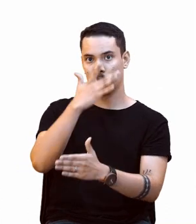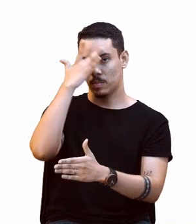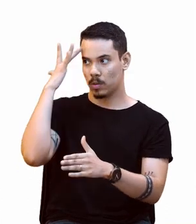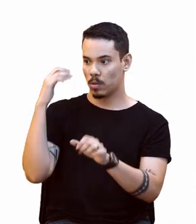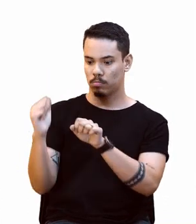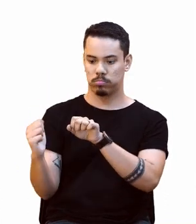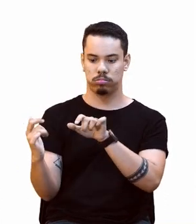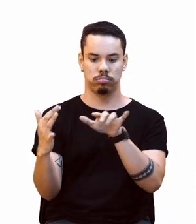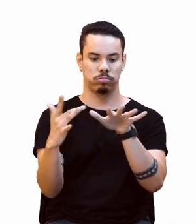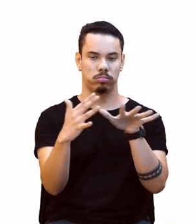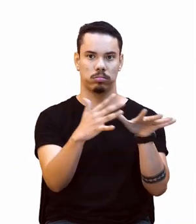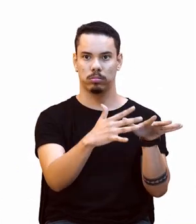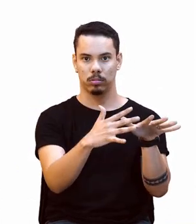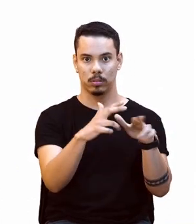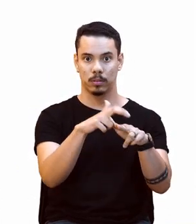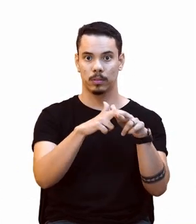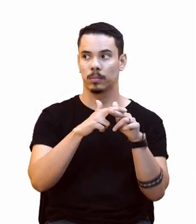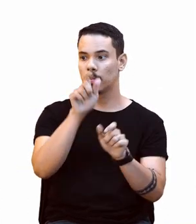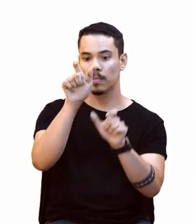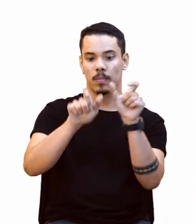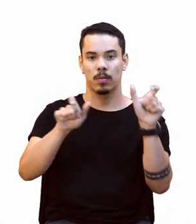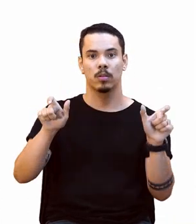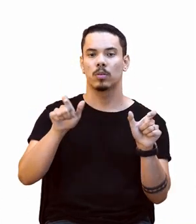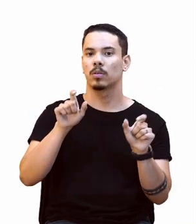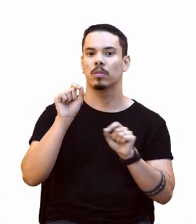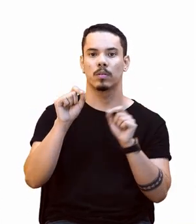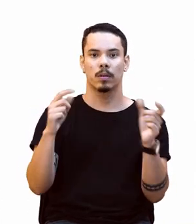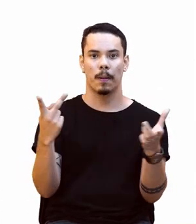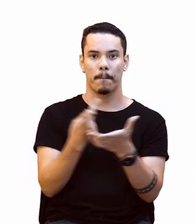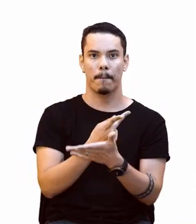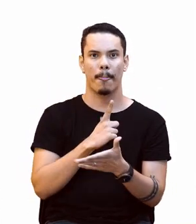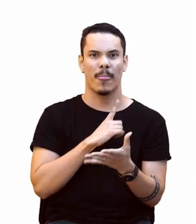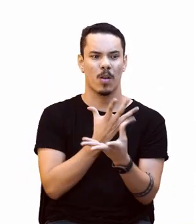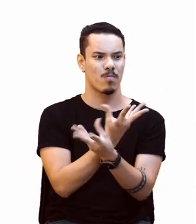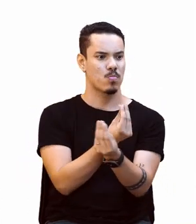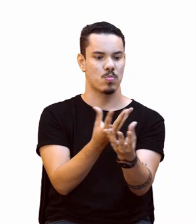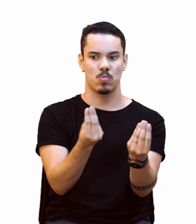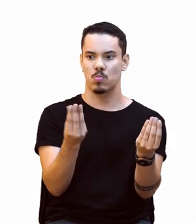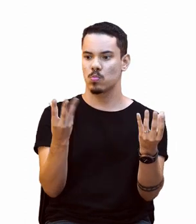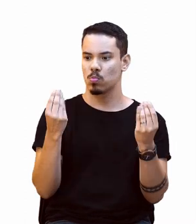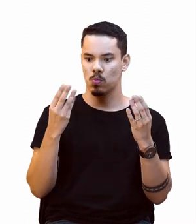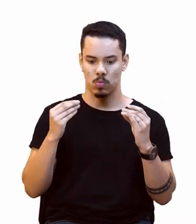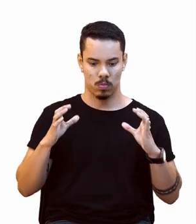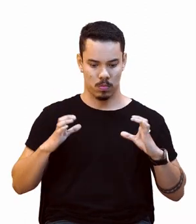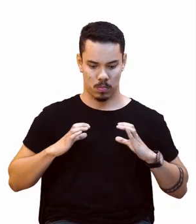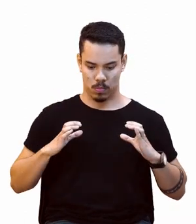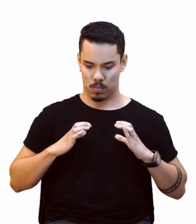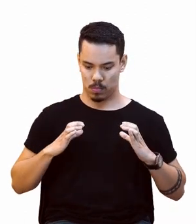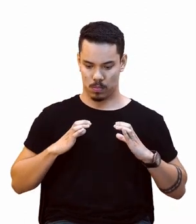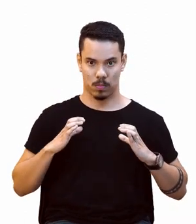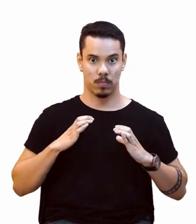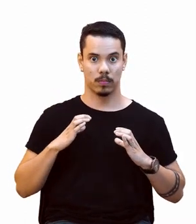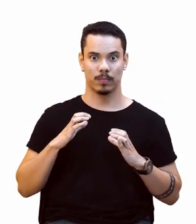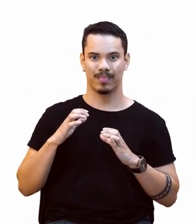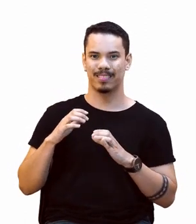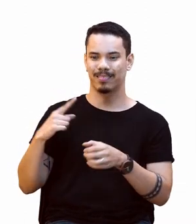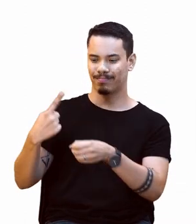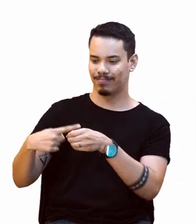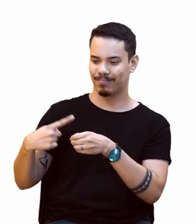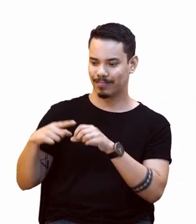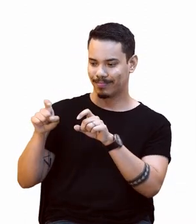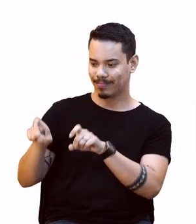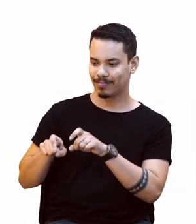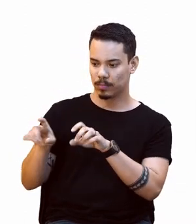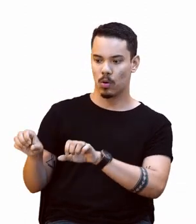As pessoas foram em massa para a cidade. A cidade passou a ser o lugar de